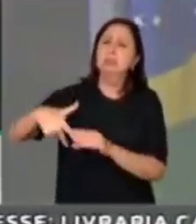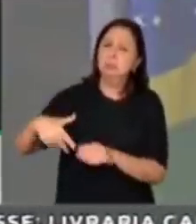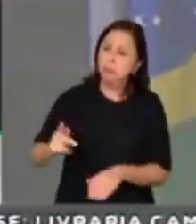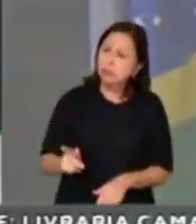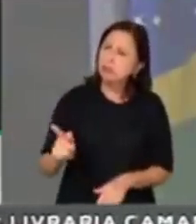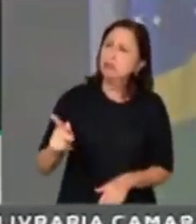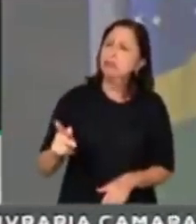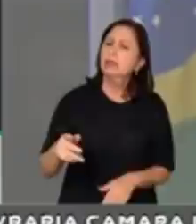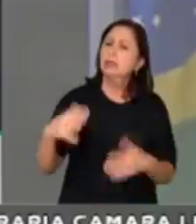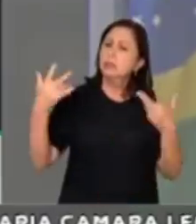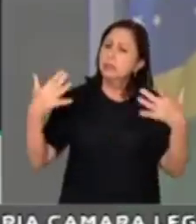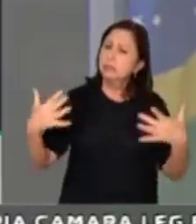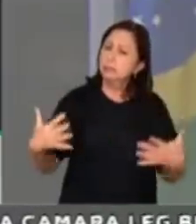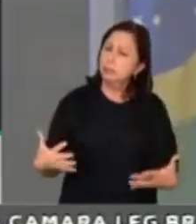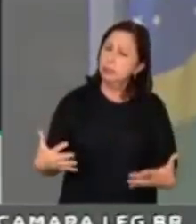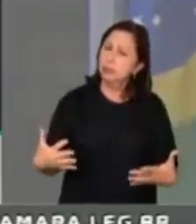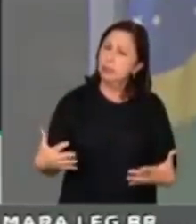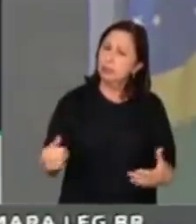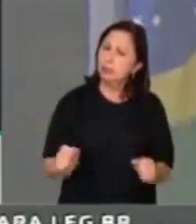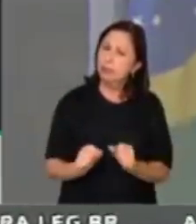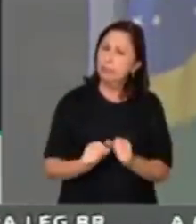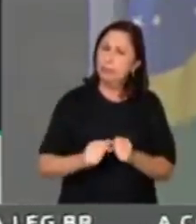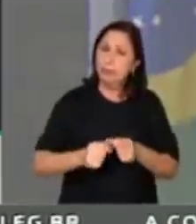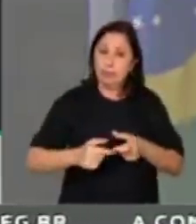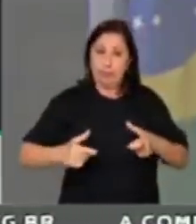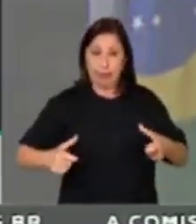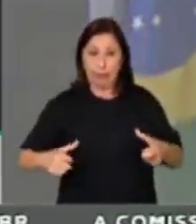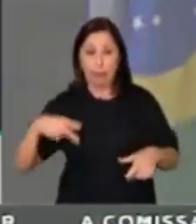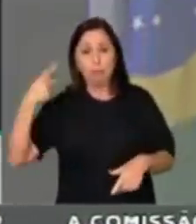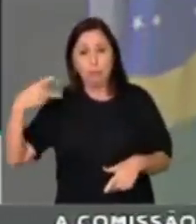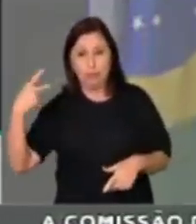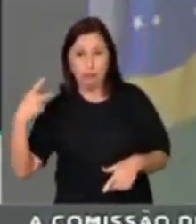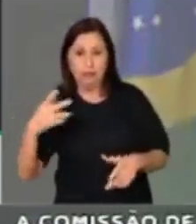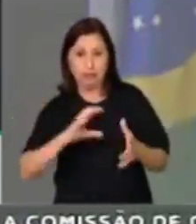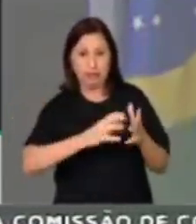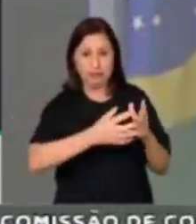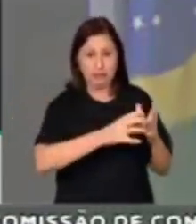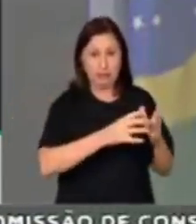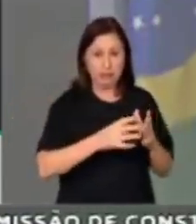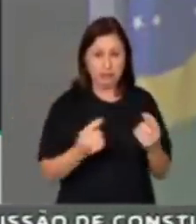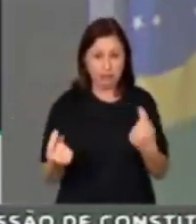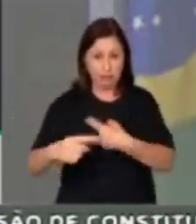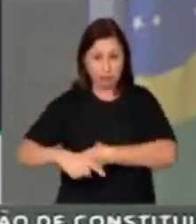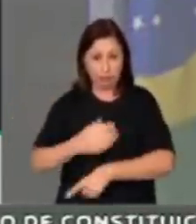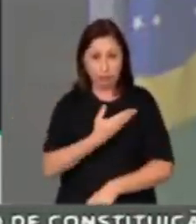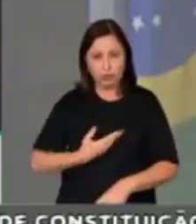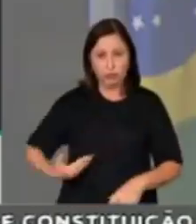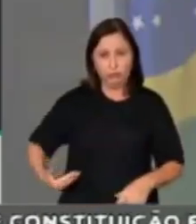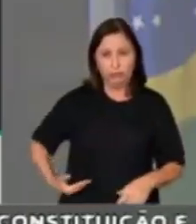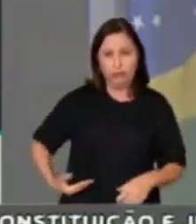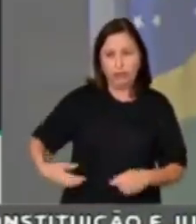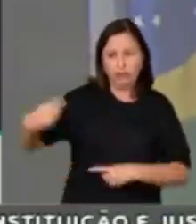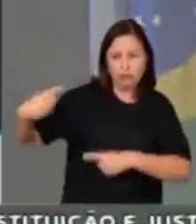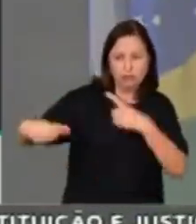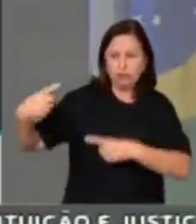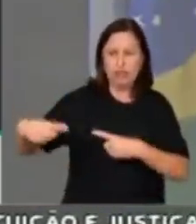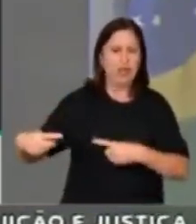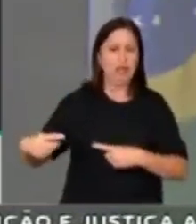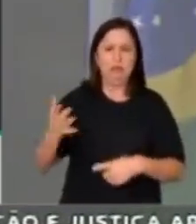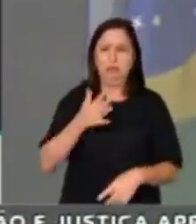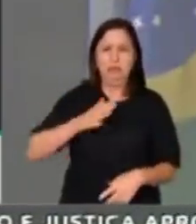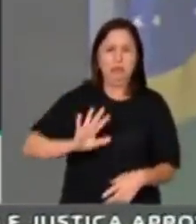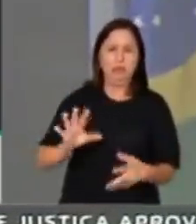é que apesar do posicionamento da maior parte dos parlamentares desses partidos, de não querer dialogar em relação à reforma previdenciária,